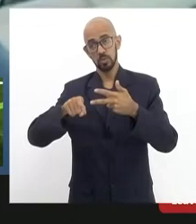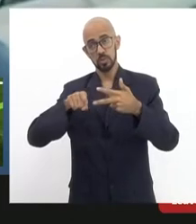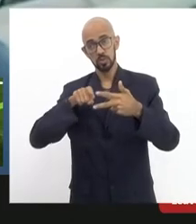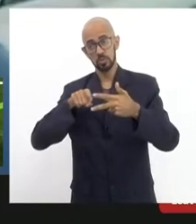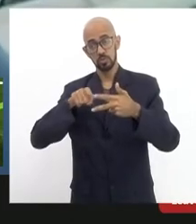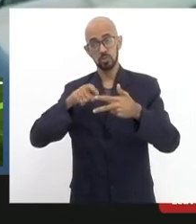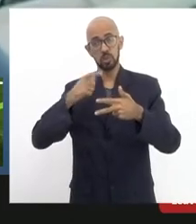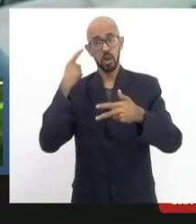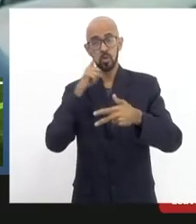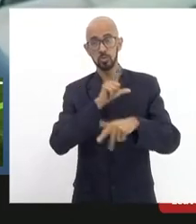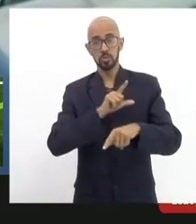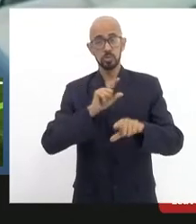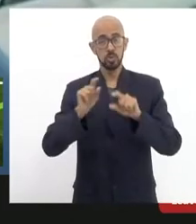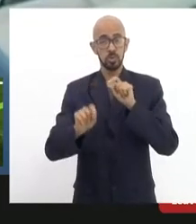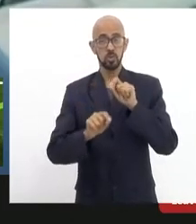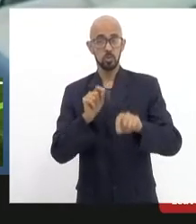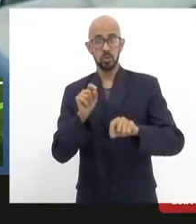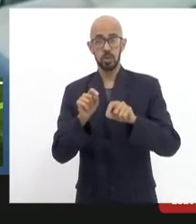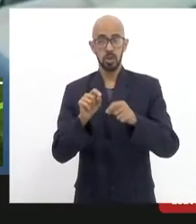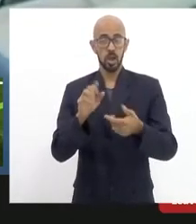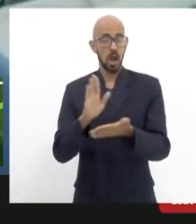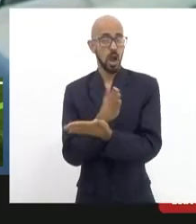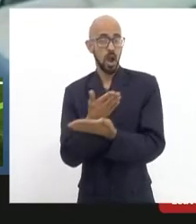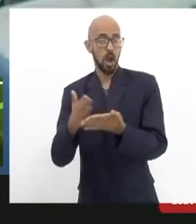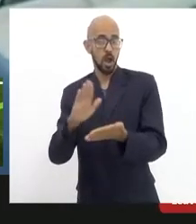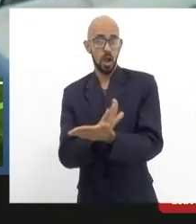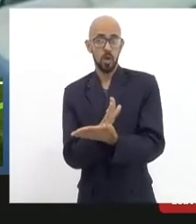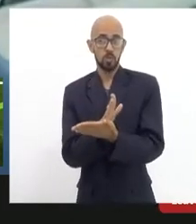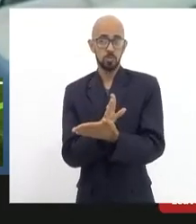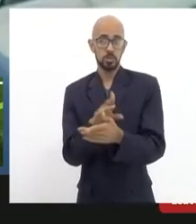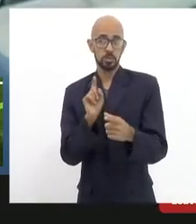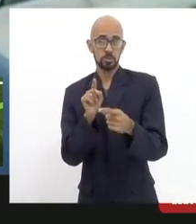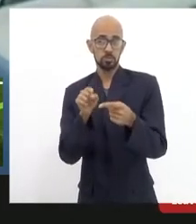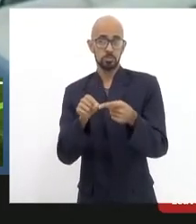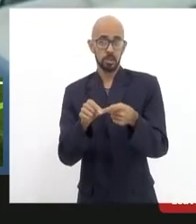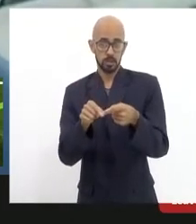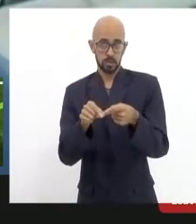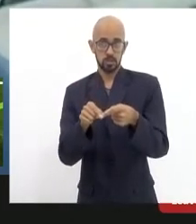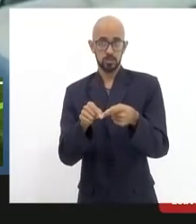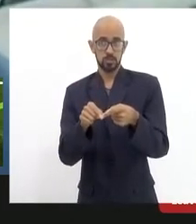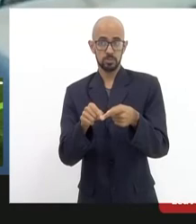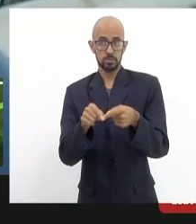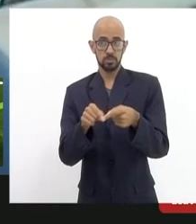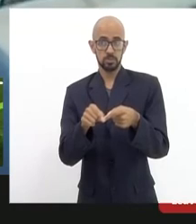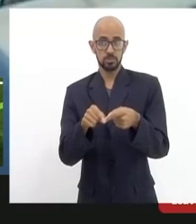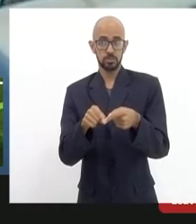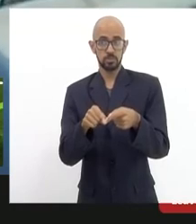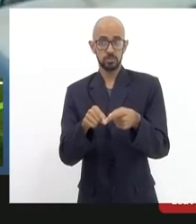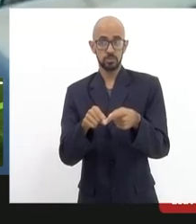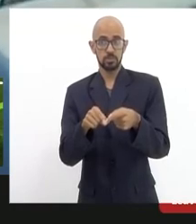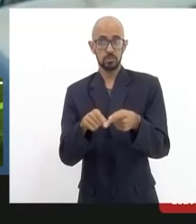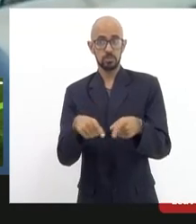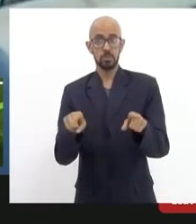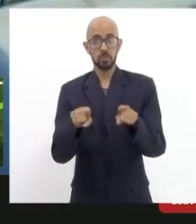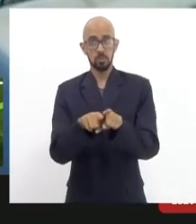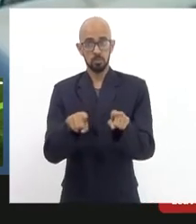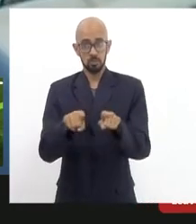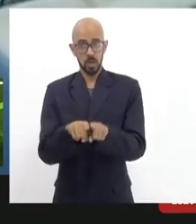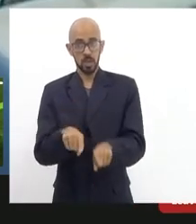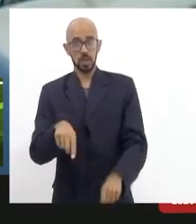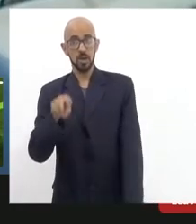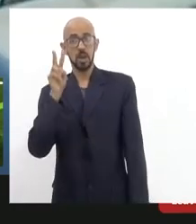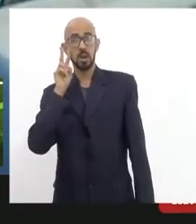conseguir tirar aqui algumas metas e lembrando